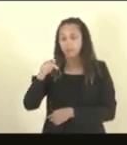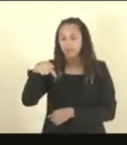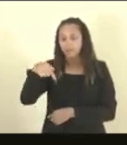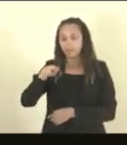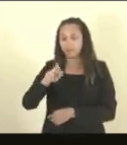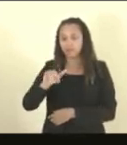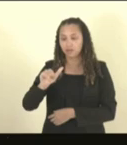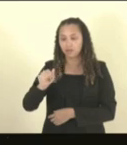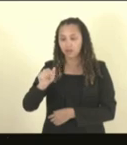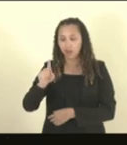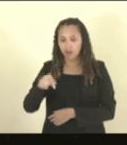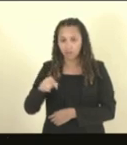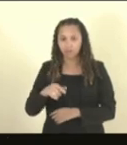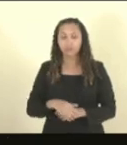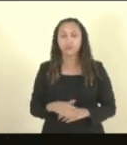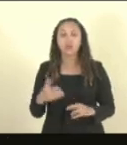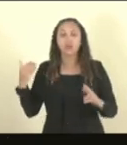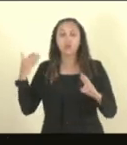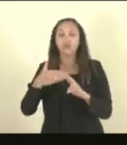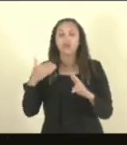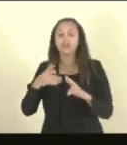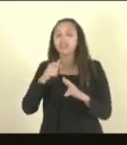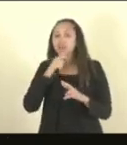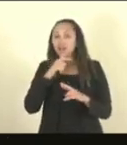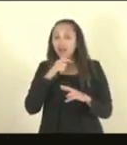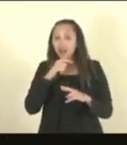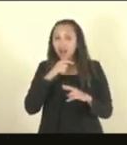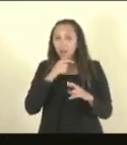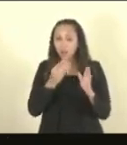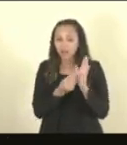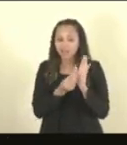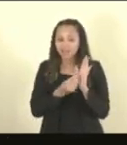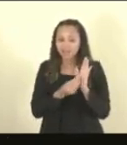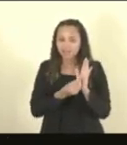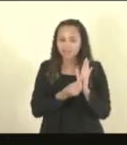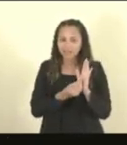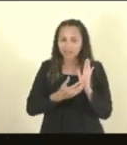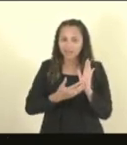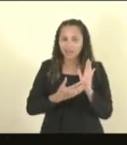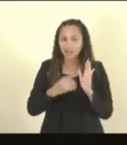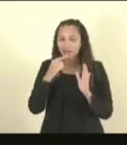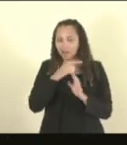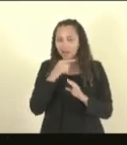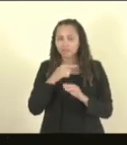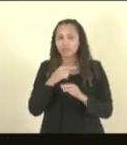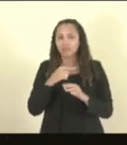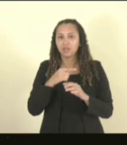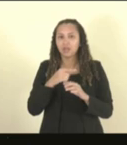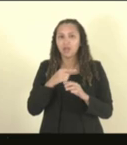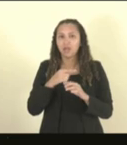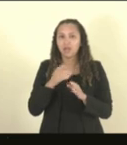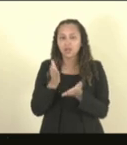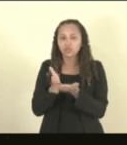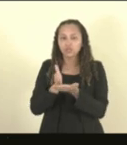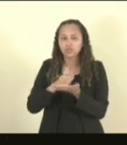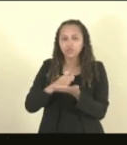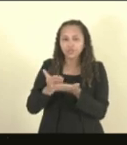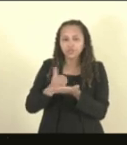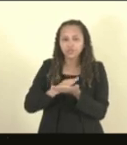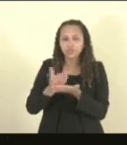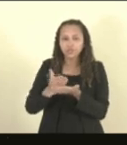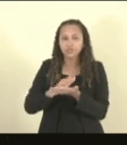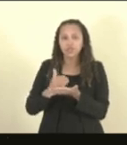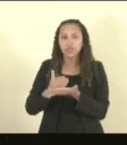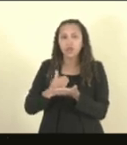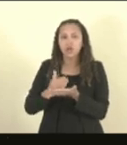referente à distribuição de água pela Cezã no distrito. O distrito fica localizado na divisa, exatamente na divisa